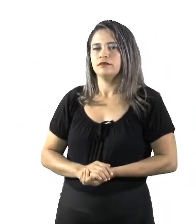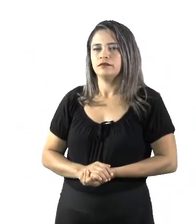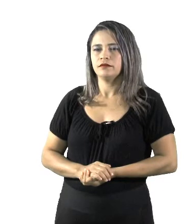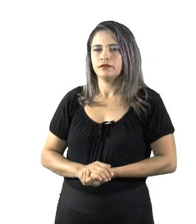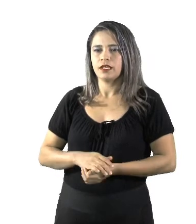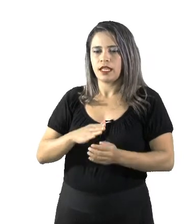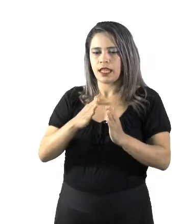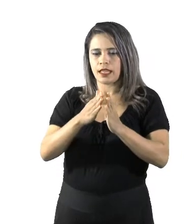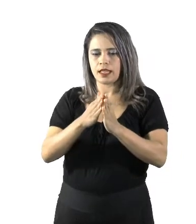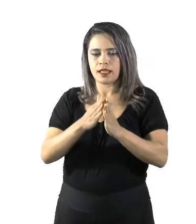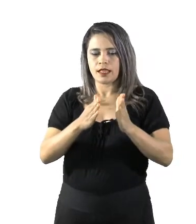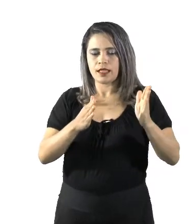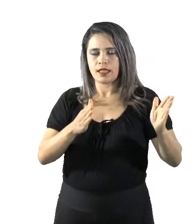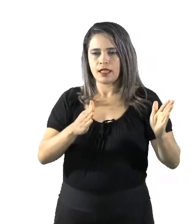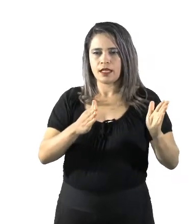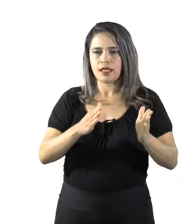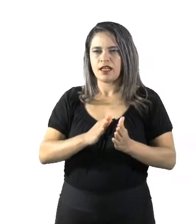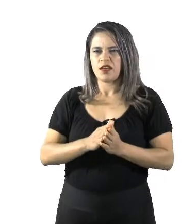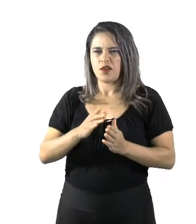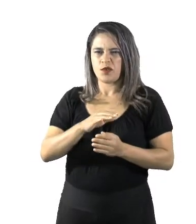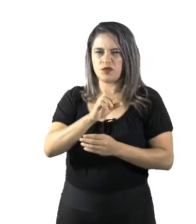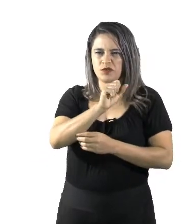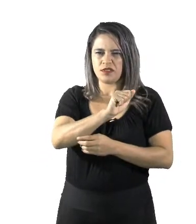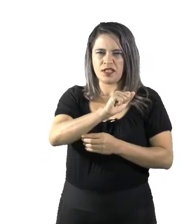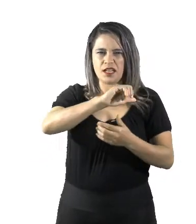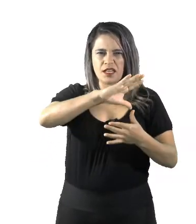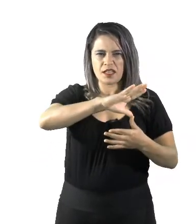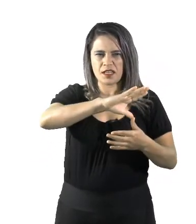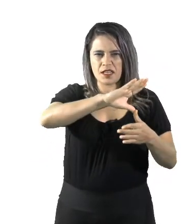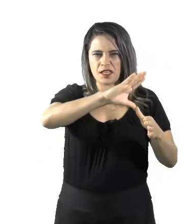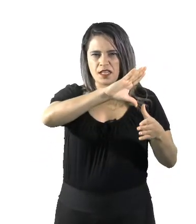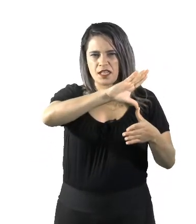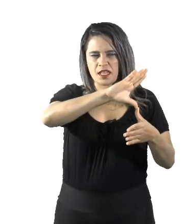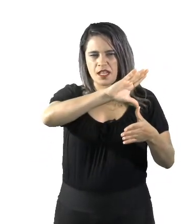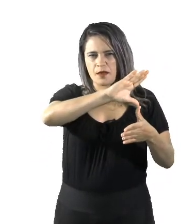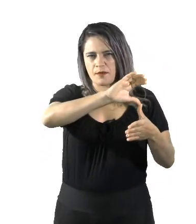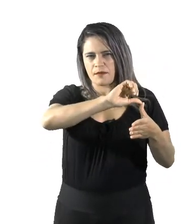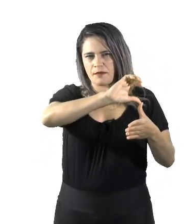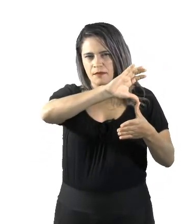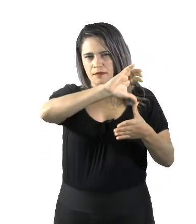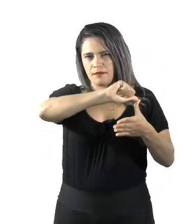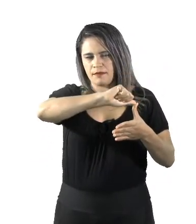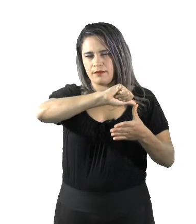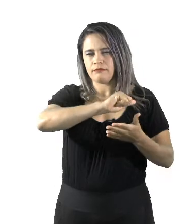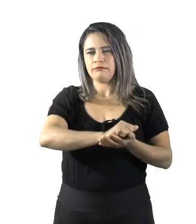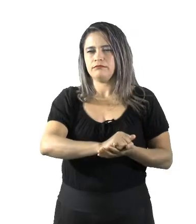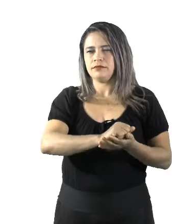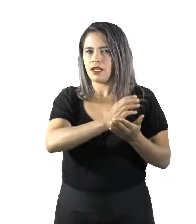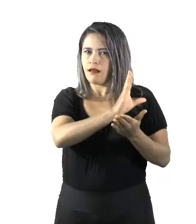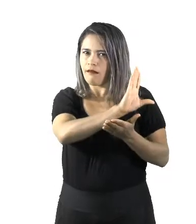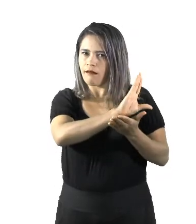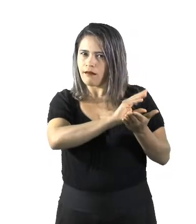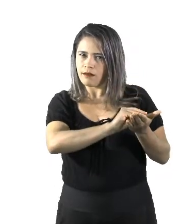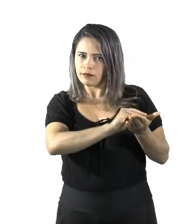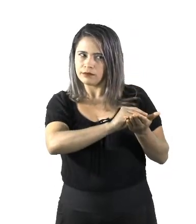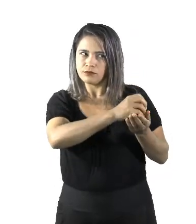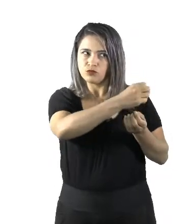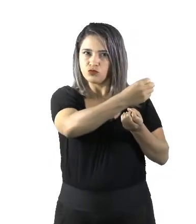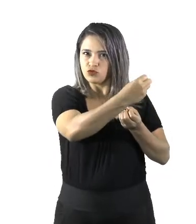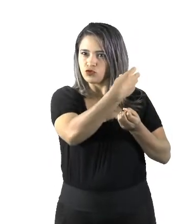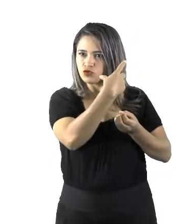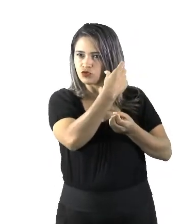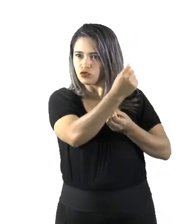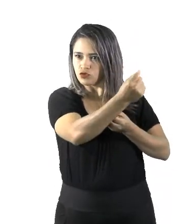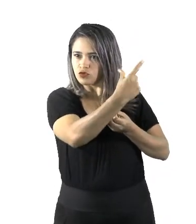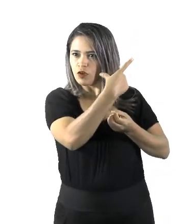parte, estão vendo até que é o continente americano aí. E ele está mostrando, realmente, está recebendo o quê? É a incisão dos raios solares. Então,